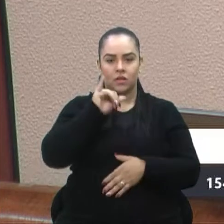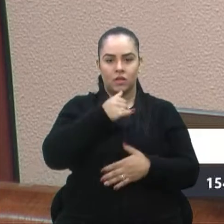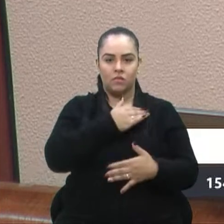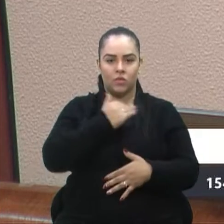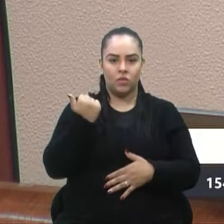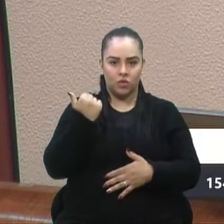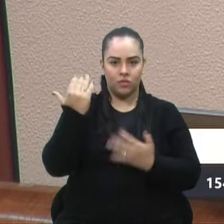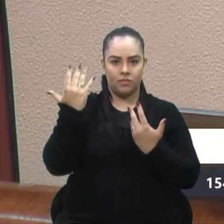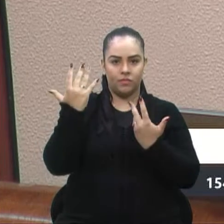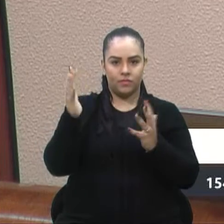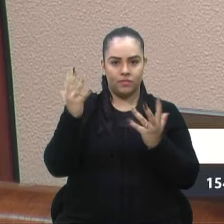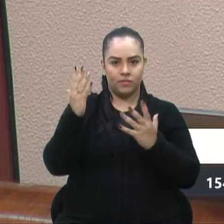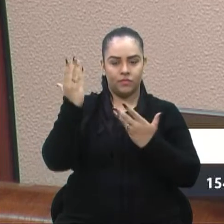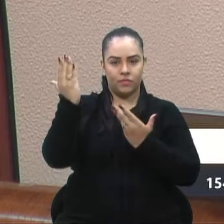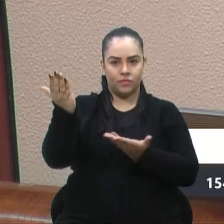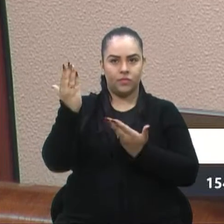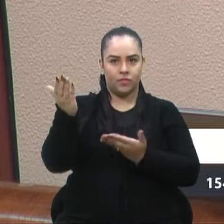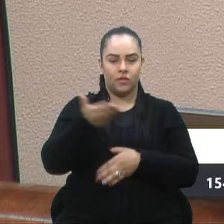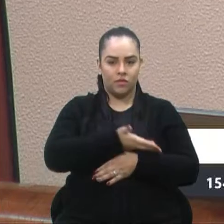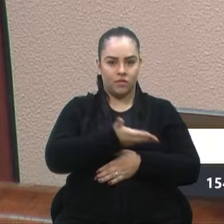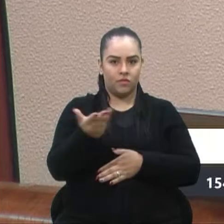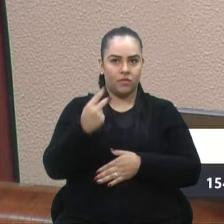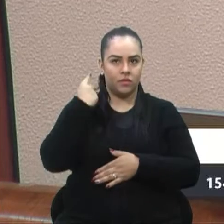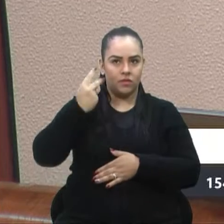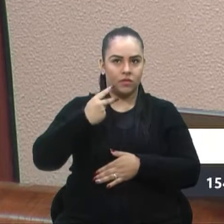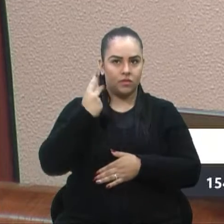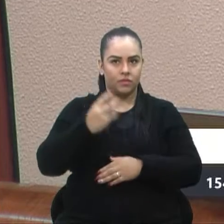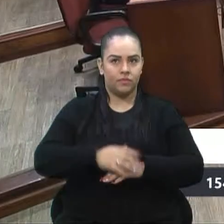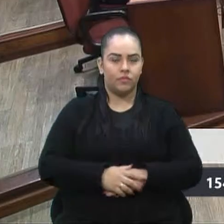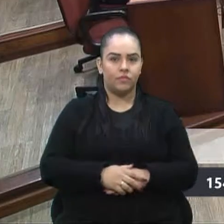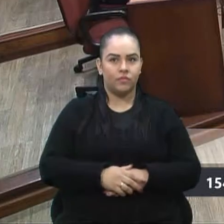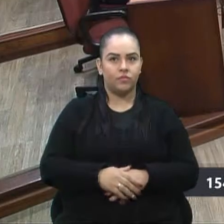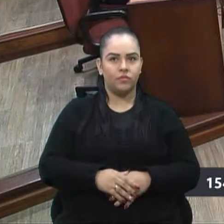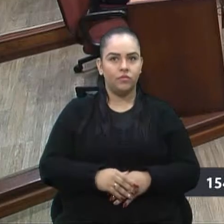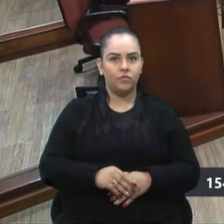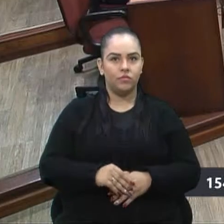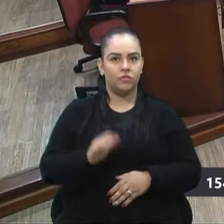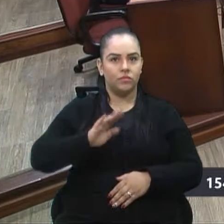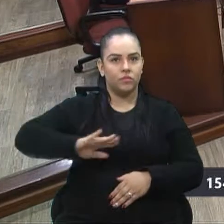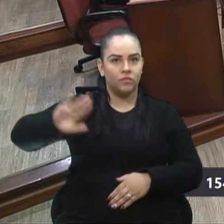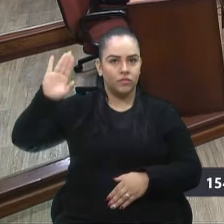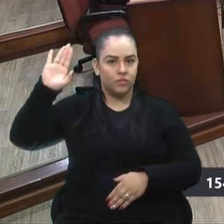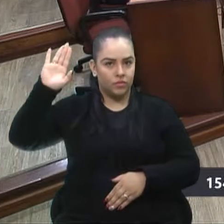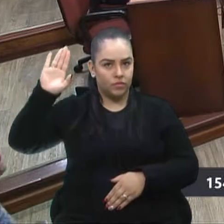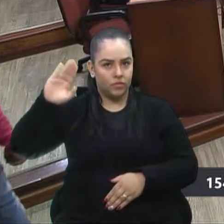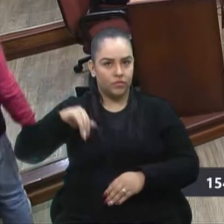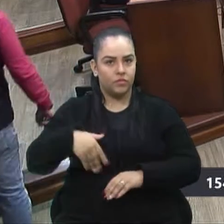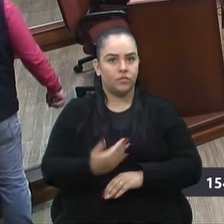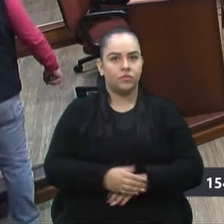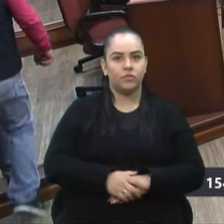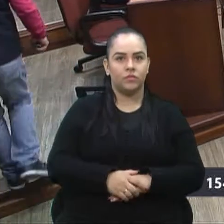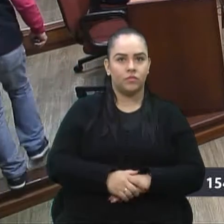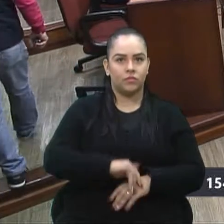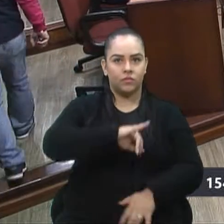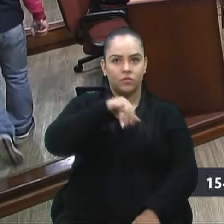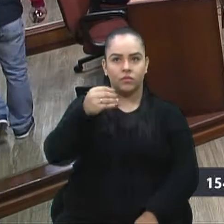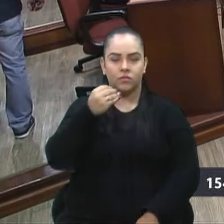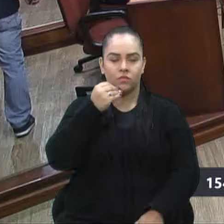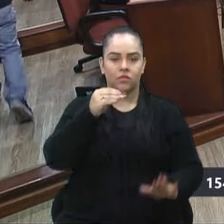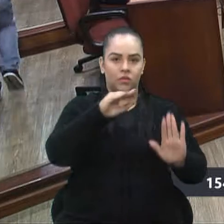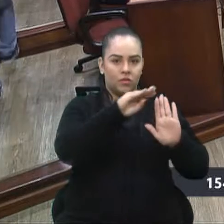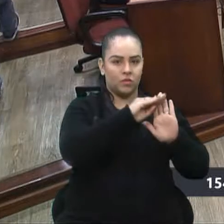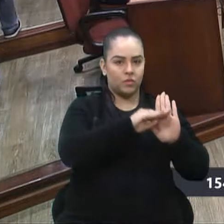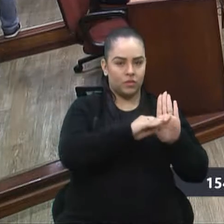congratulações. A palavra está à disposição, senhoras e senhores vereadores. Peço a palavra, senhora presidente. E aproveitando uma questão de